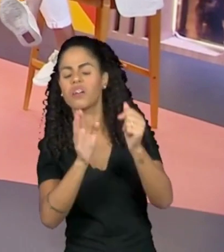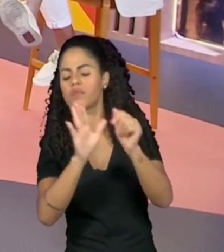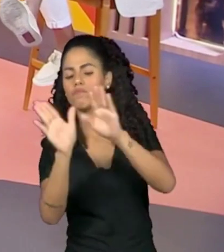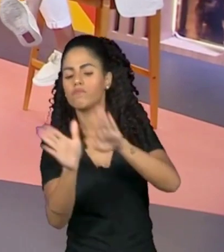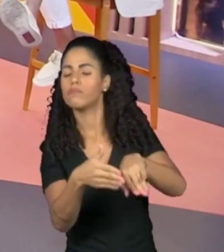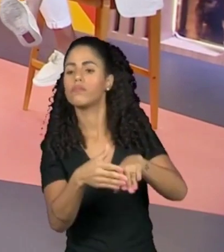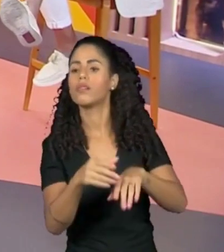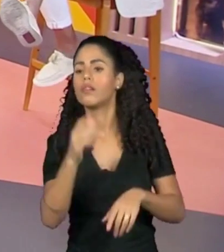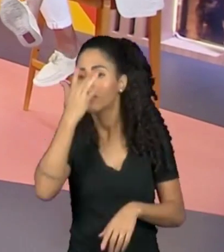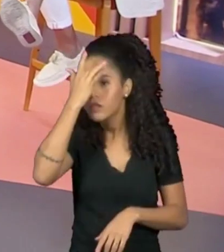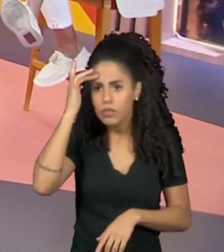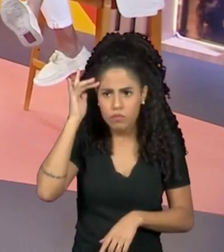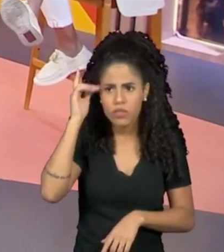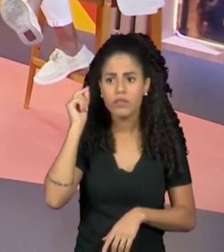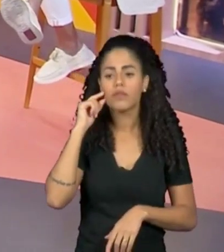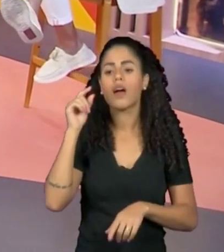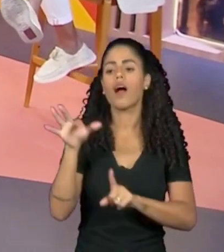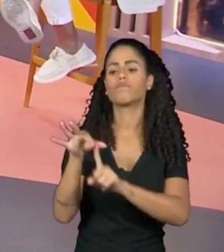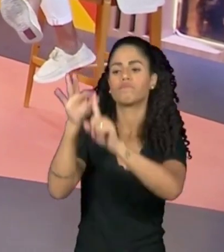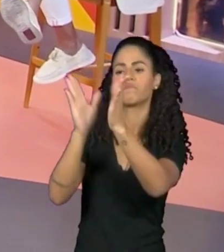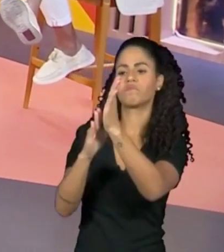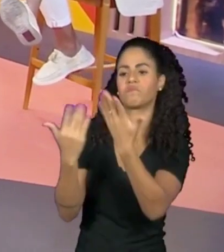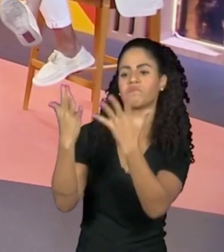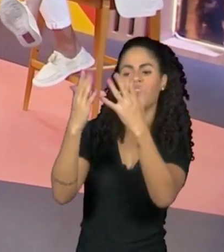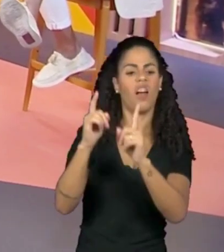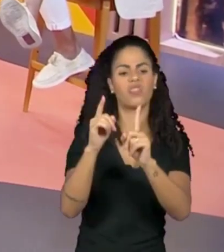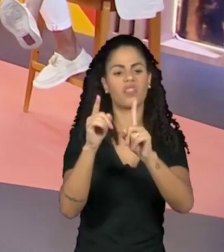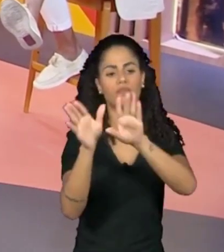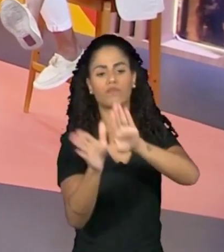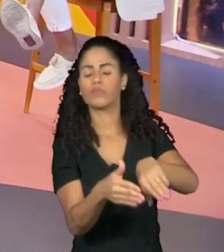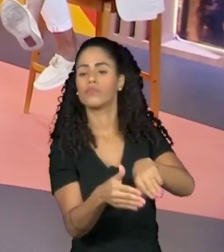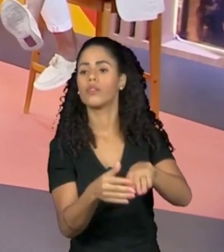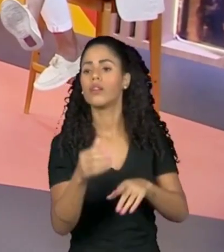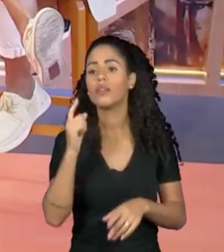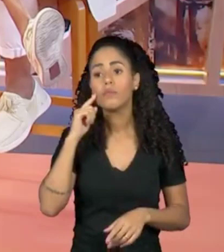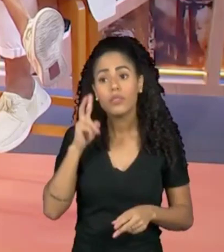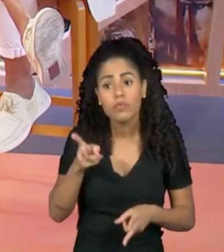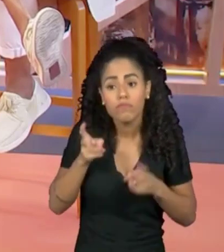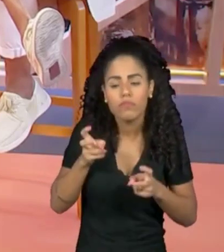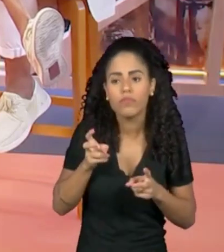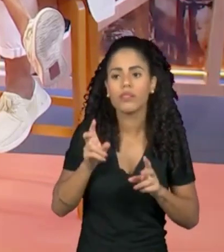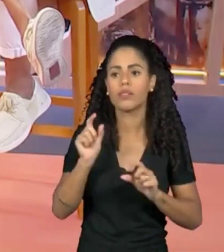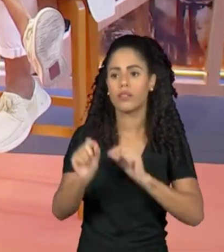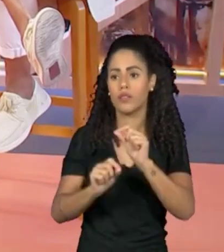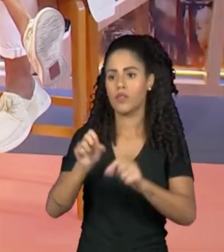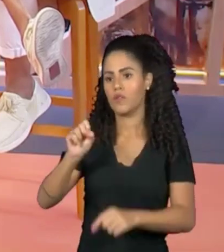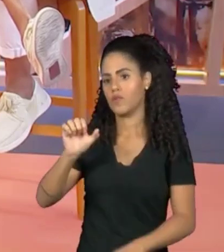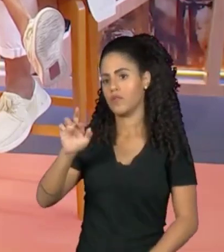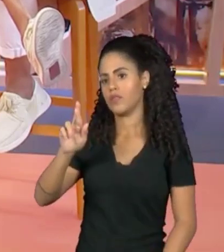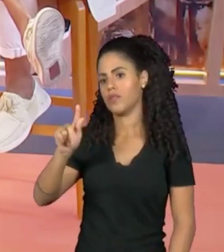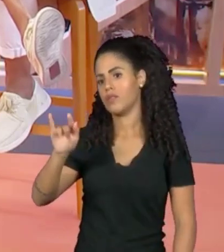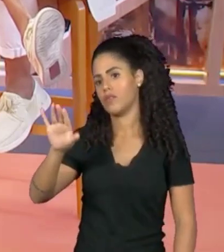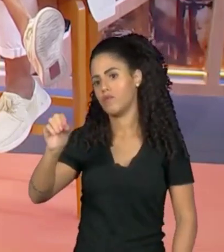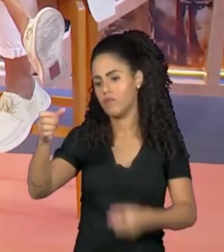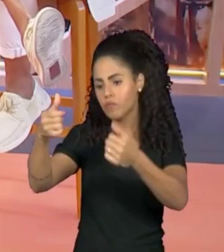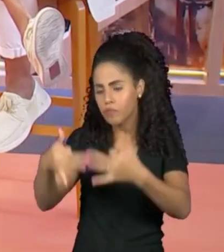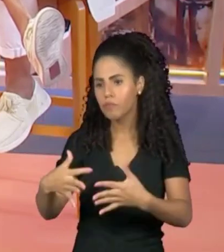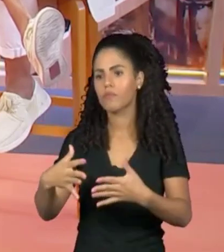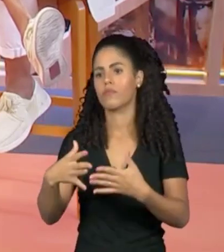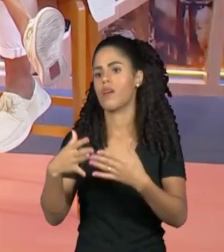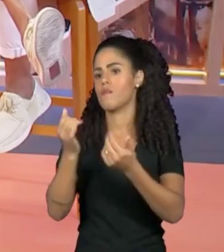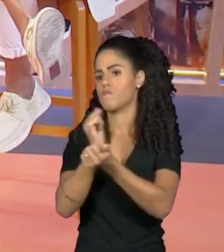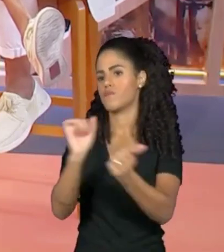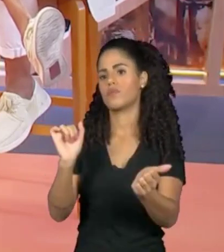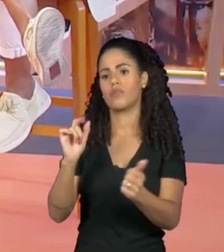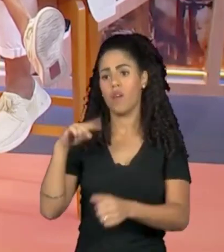não merece ser visto, e o que é verdade e o que não é verdade. Então, eu acho que é isso, talvez, o que o Sérgio esteja falando quando diz que é impossível